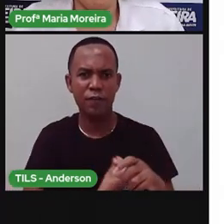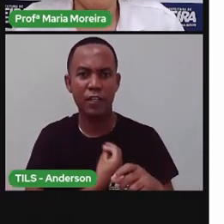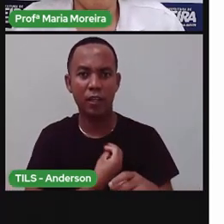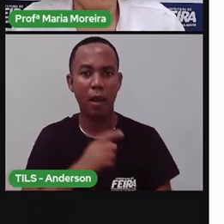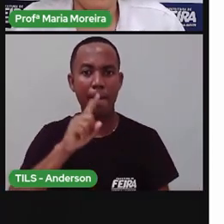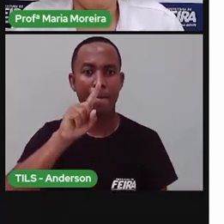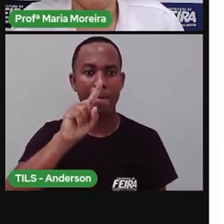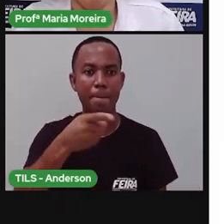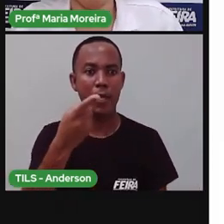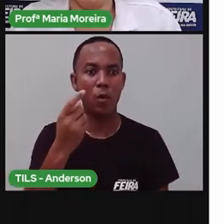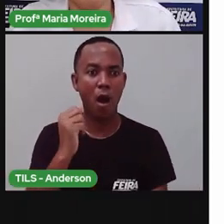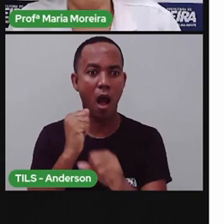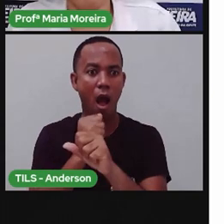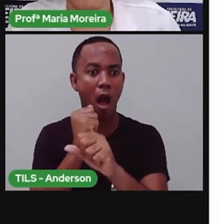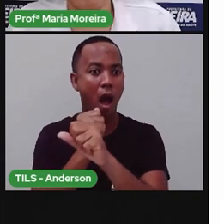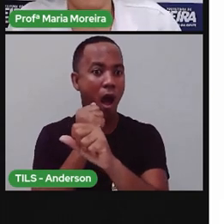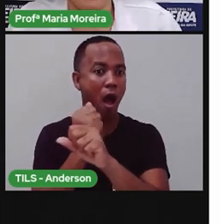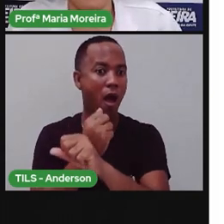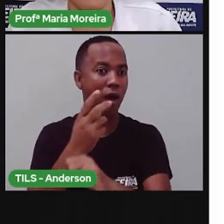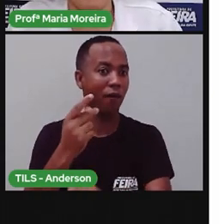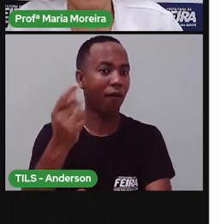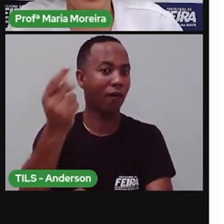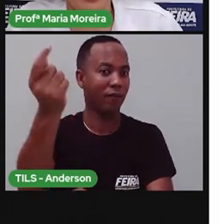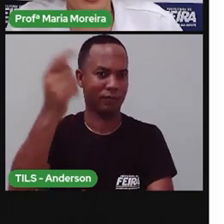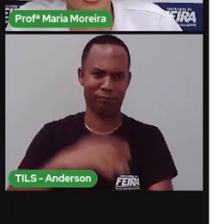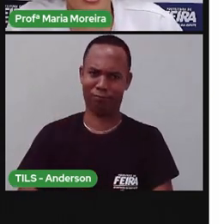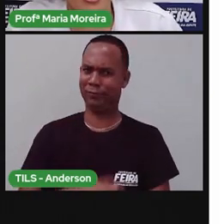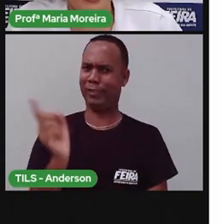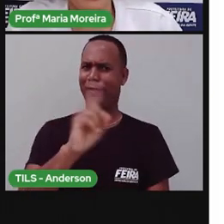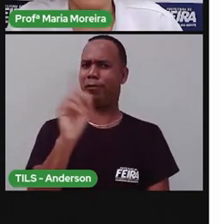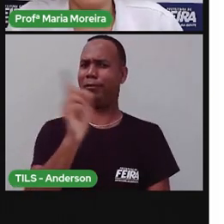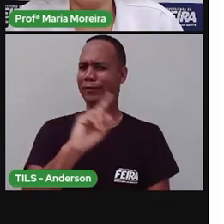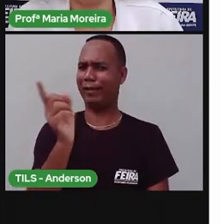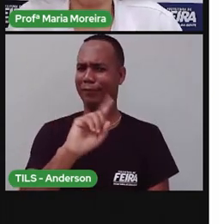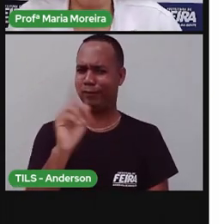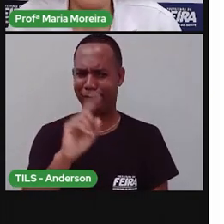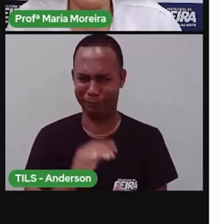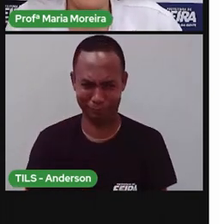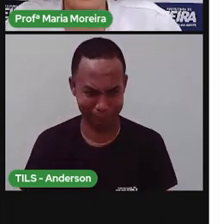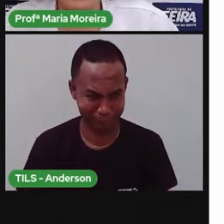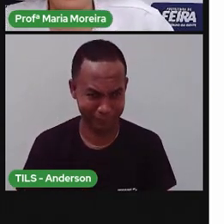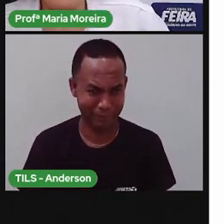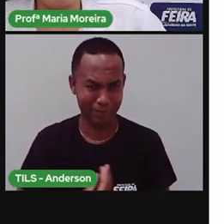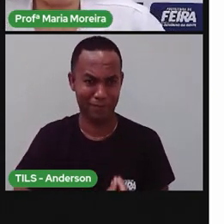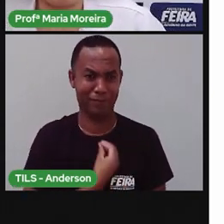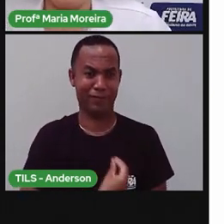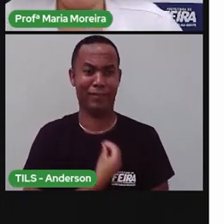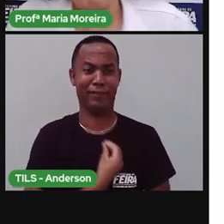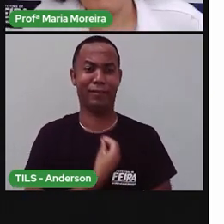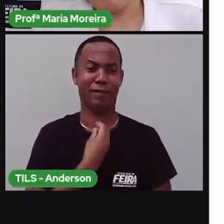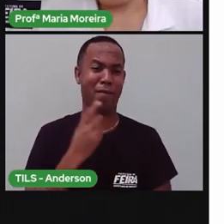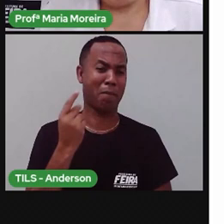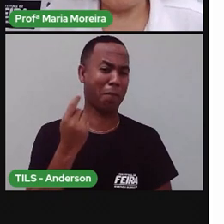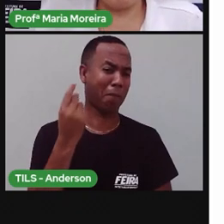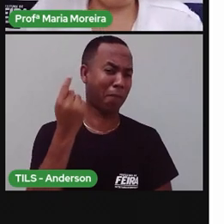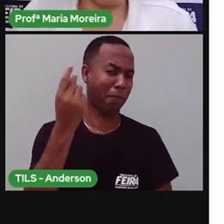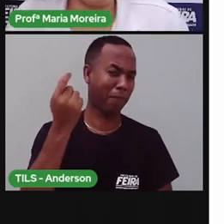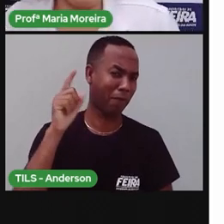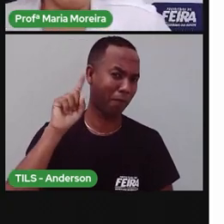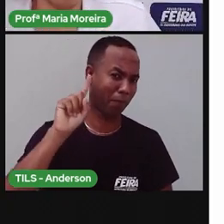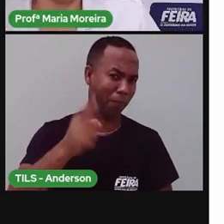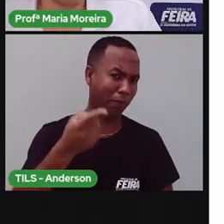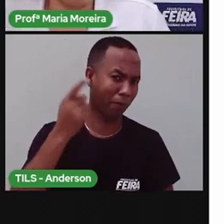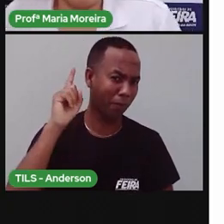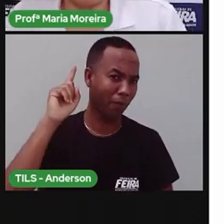de mil anos, eu queria ser uma sequoia. E você, Anderson? Eu queria, eu queria mil anos,